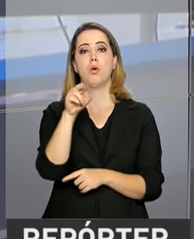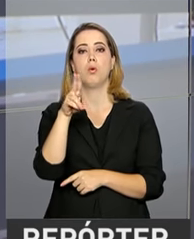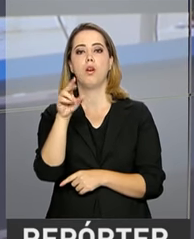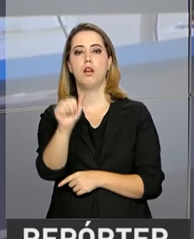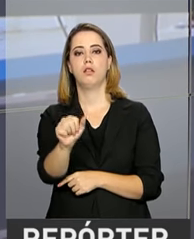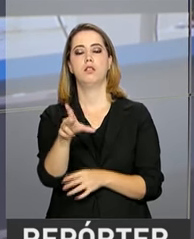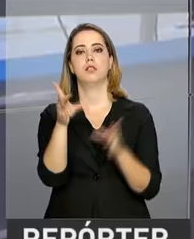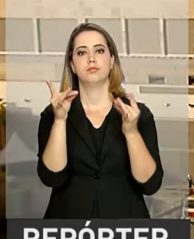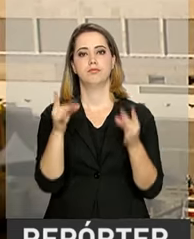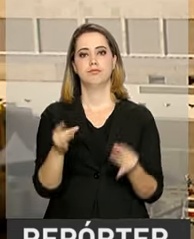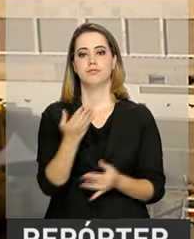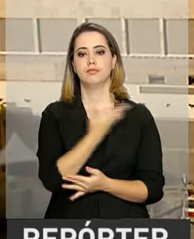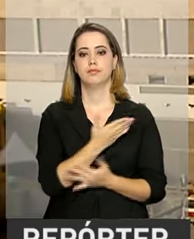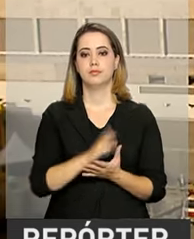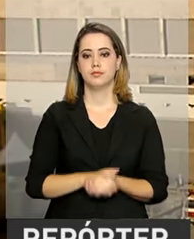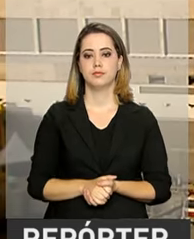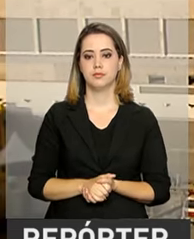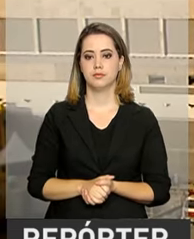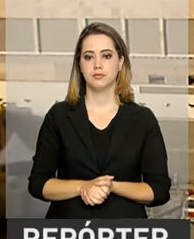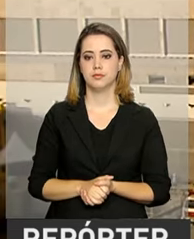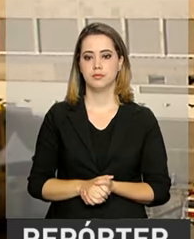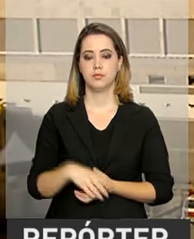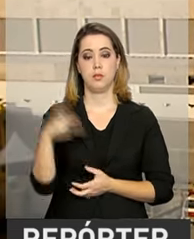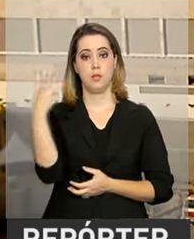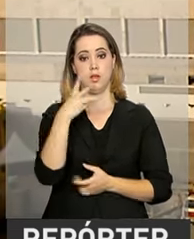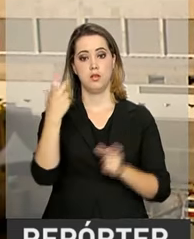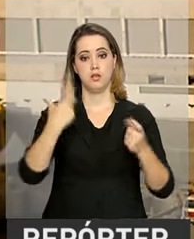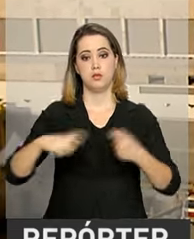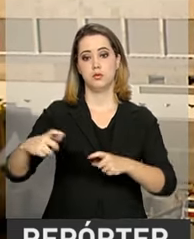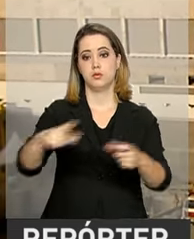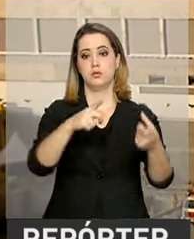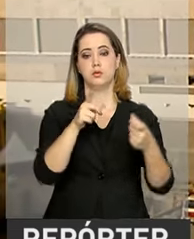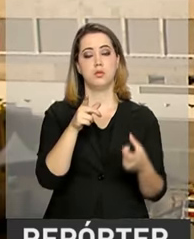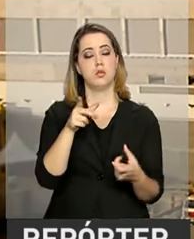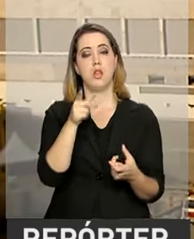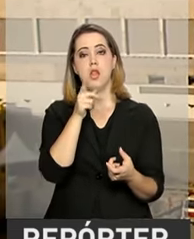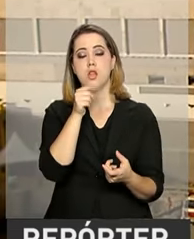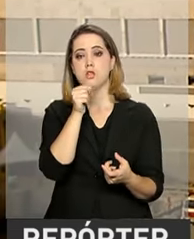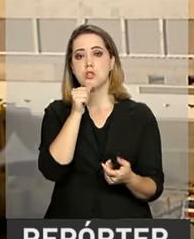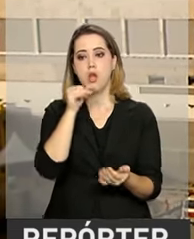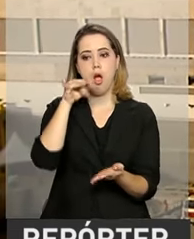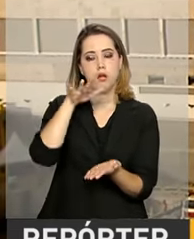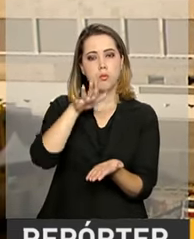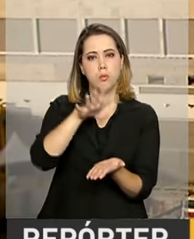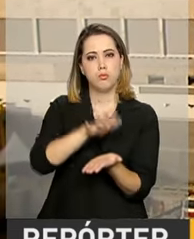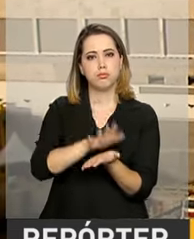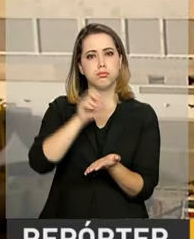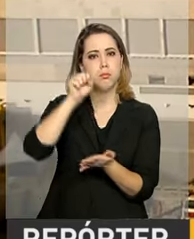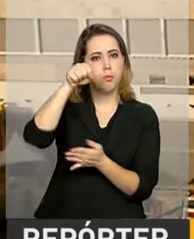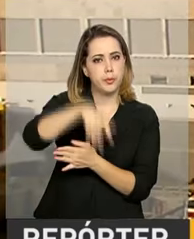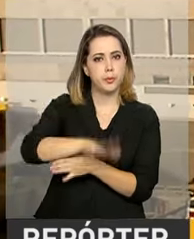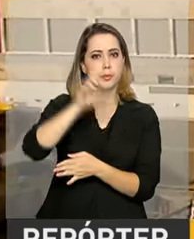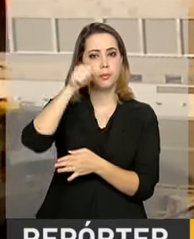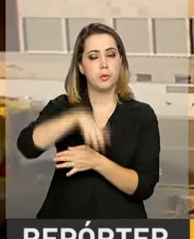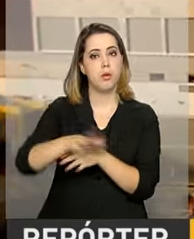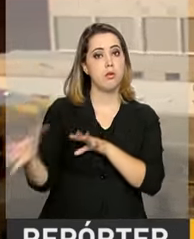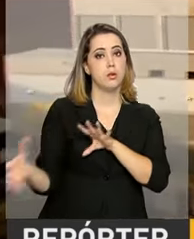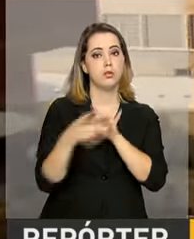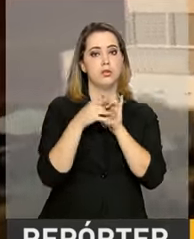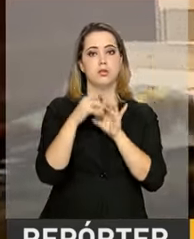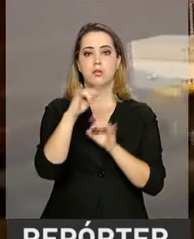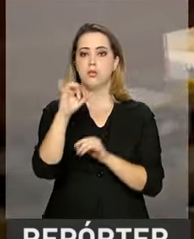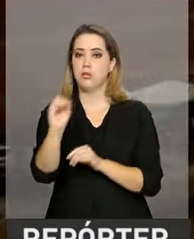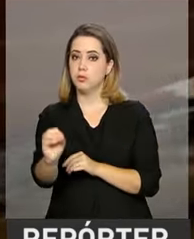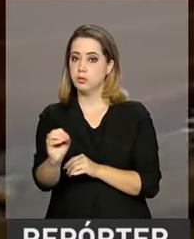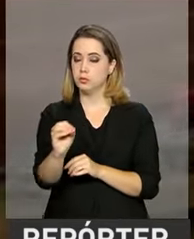informações. A terceira estação de bombeamento do eixo leste do projeto de integração do Rio São Francisco